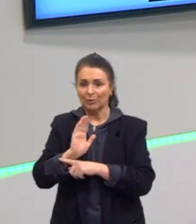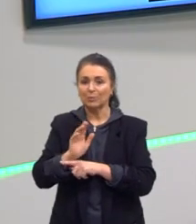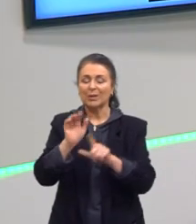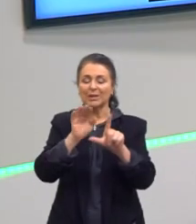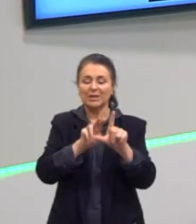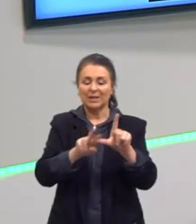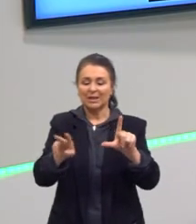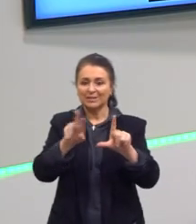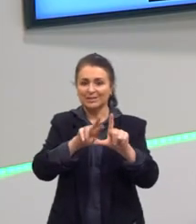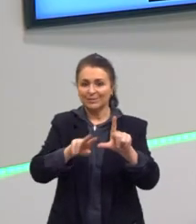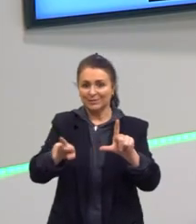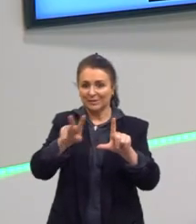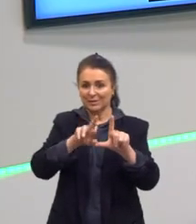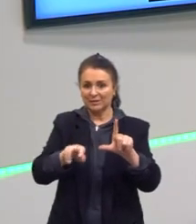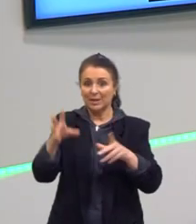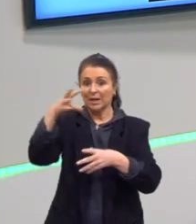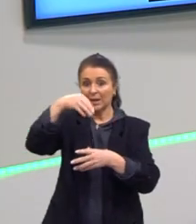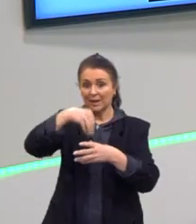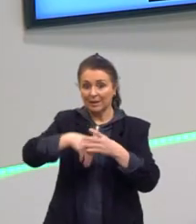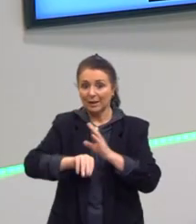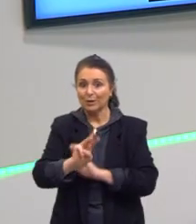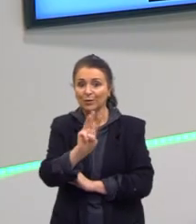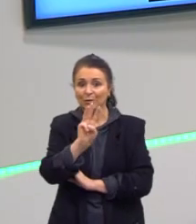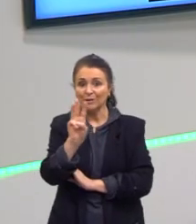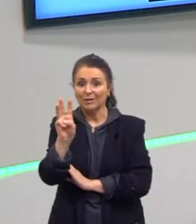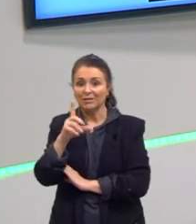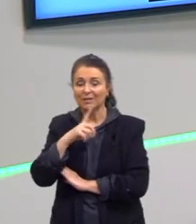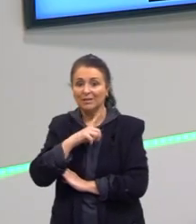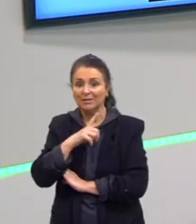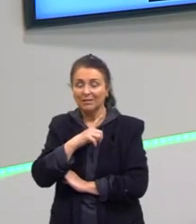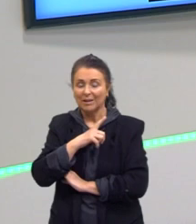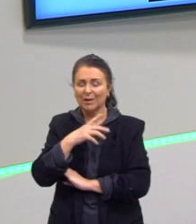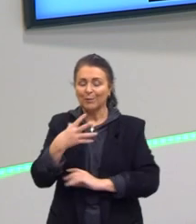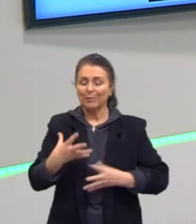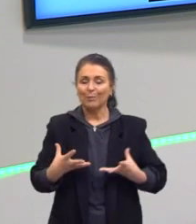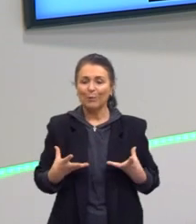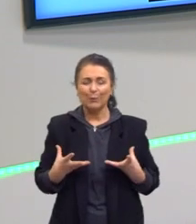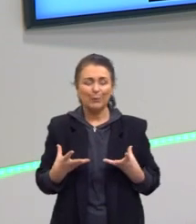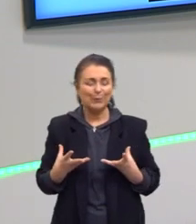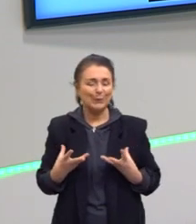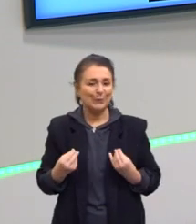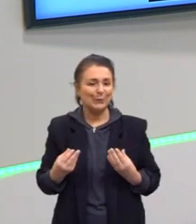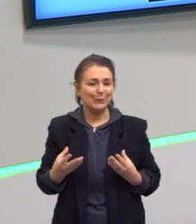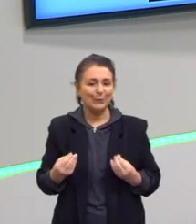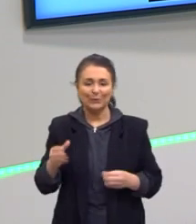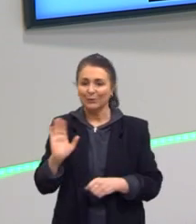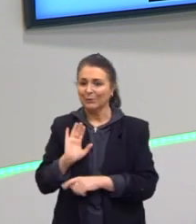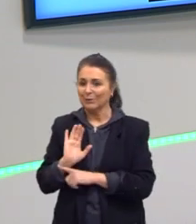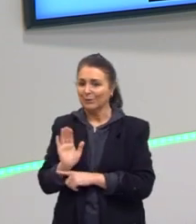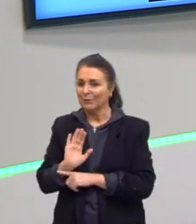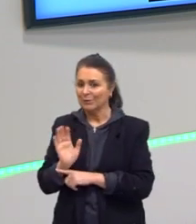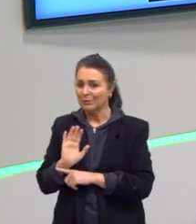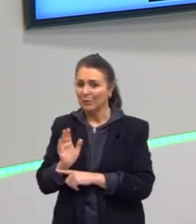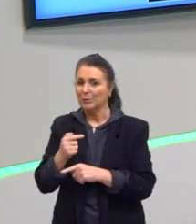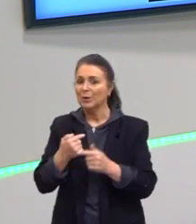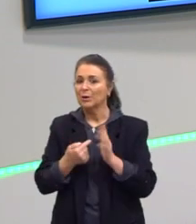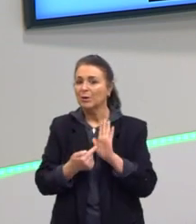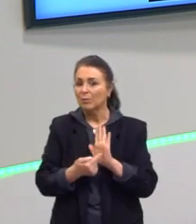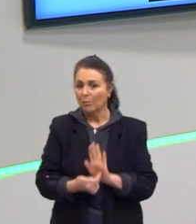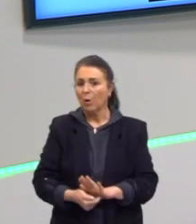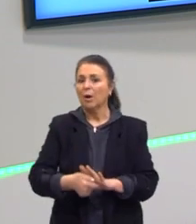E, dentro desses sites, a gente tem muitos filmes que também trazem questões de